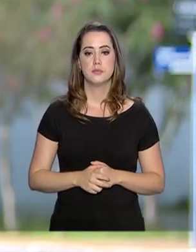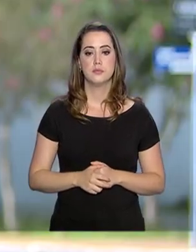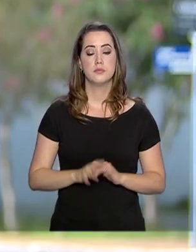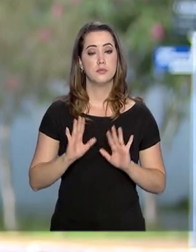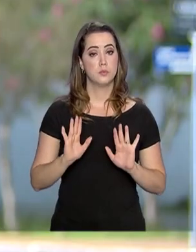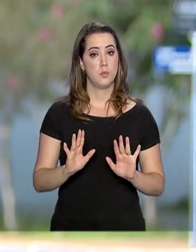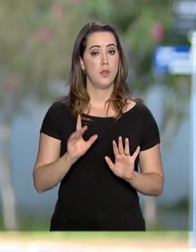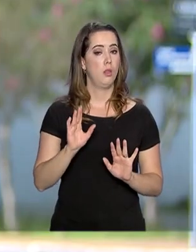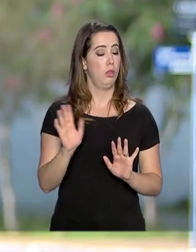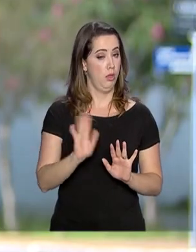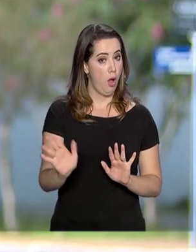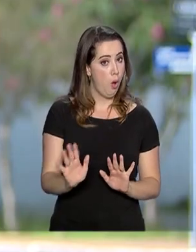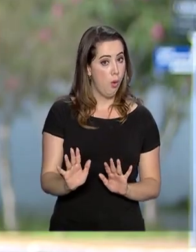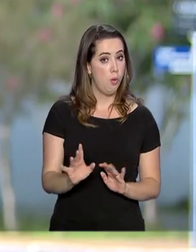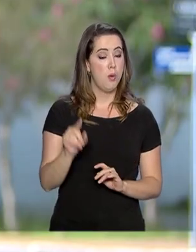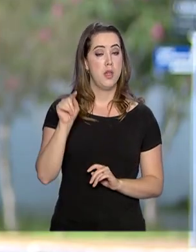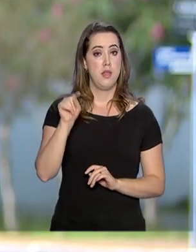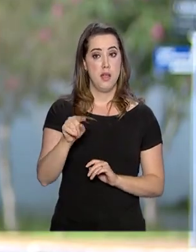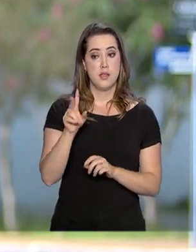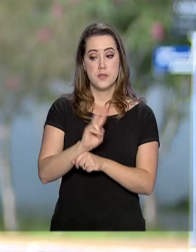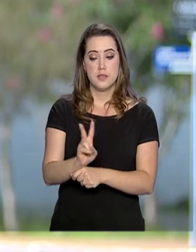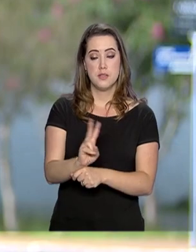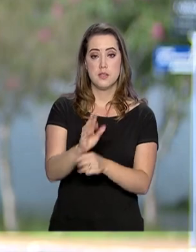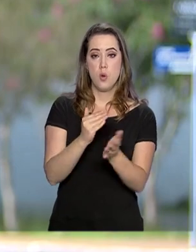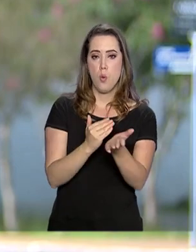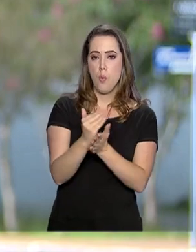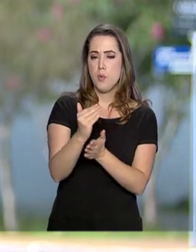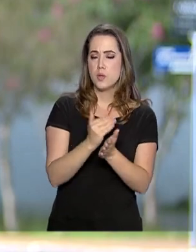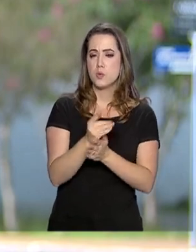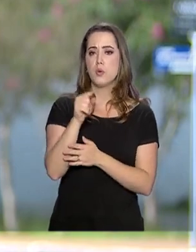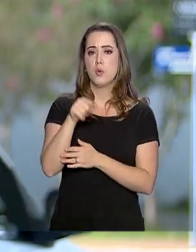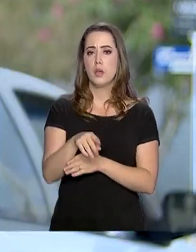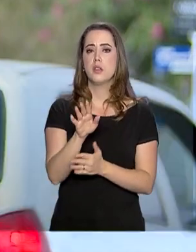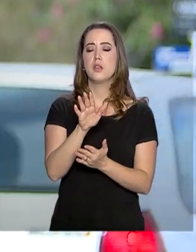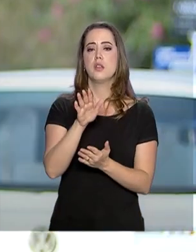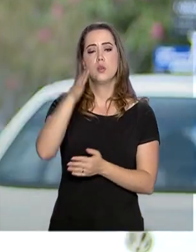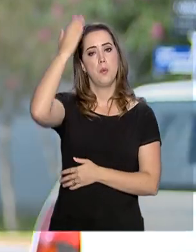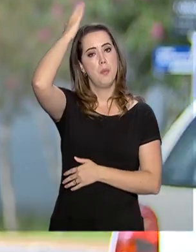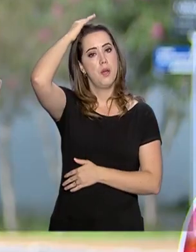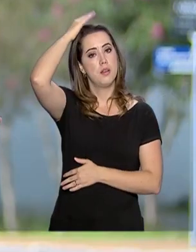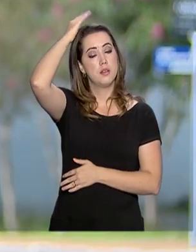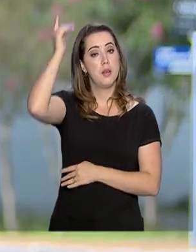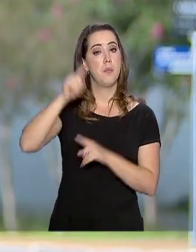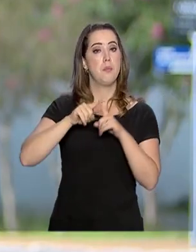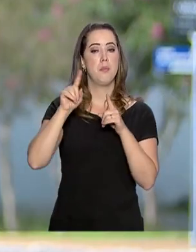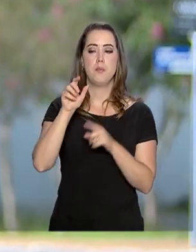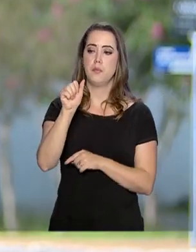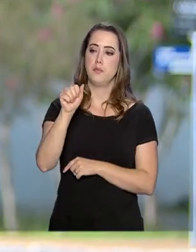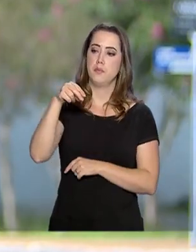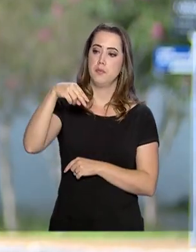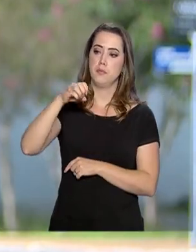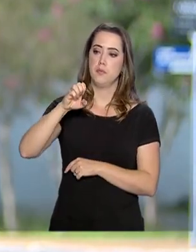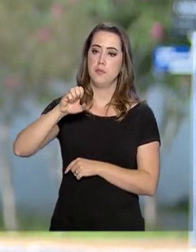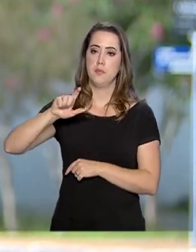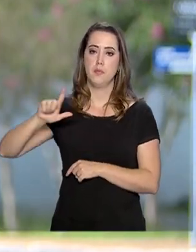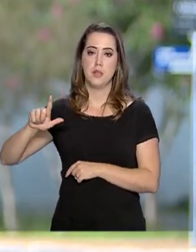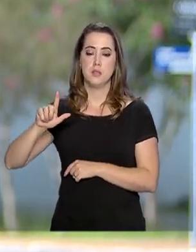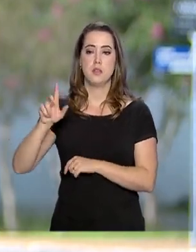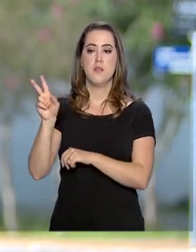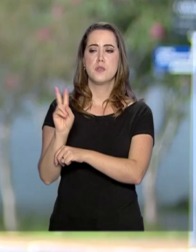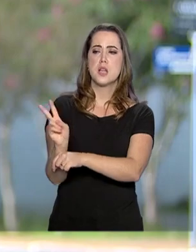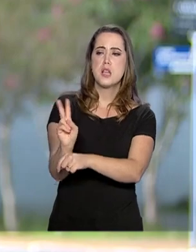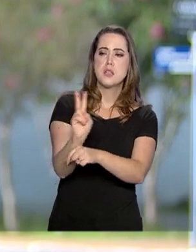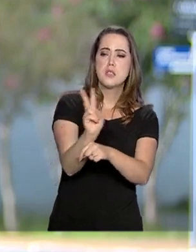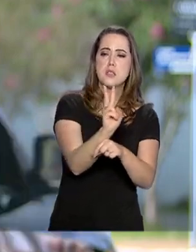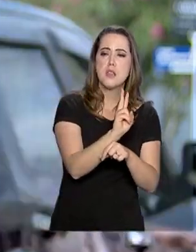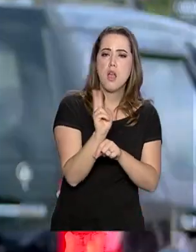Olha, Daniele, não. Esse trabalho de fiscalização começou aqui pelo Paraná, mas a ANEEL se organizou para fazer uma